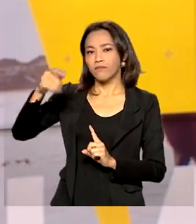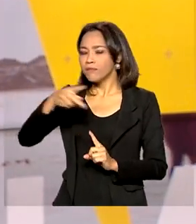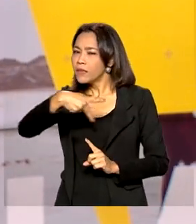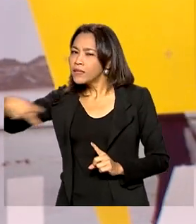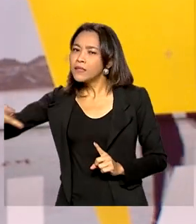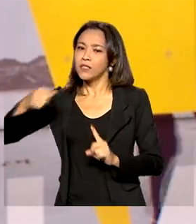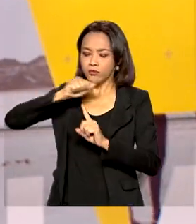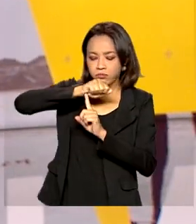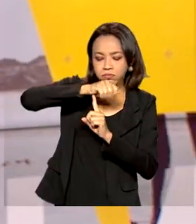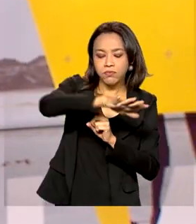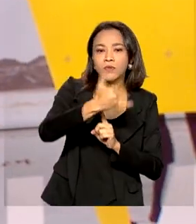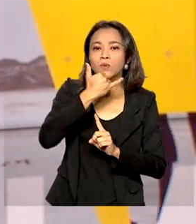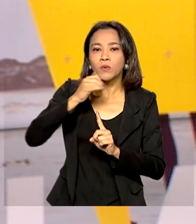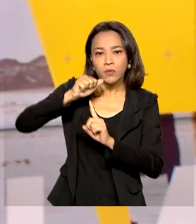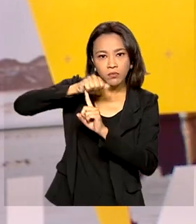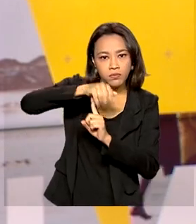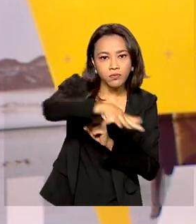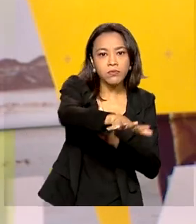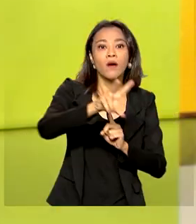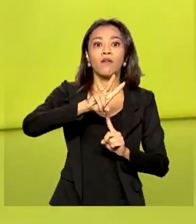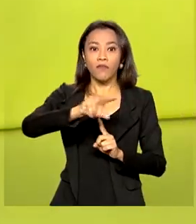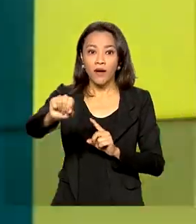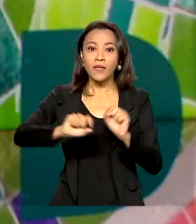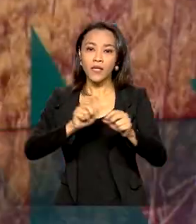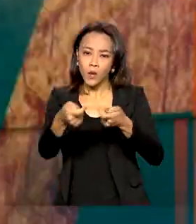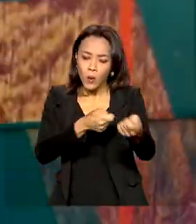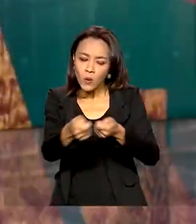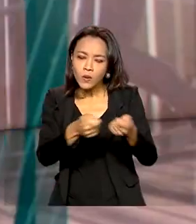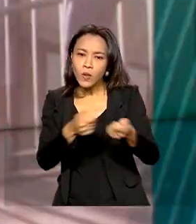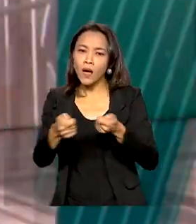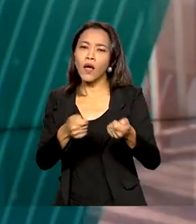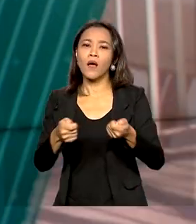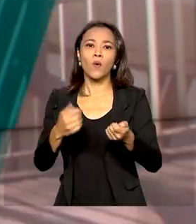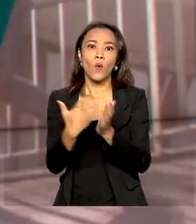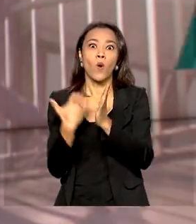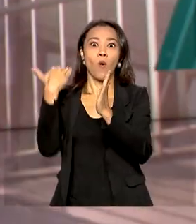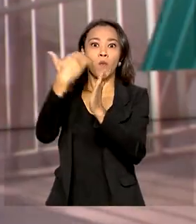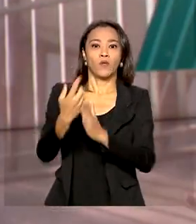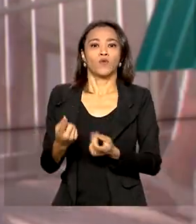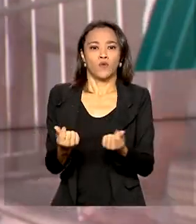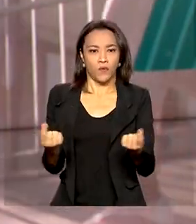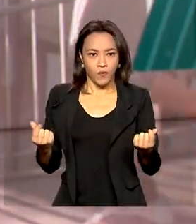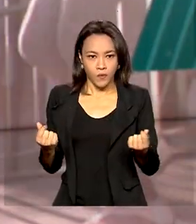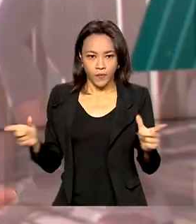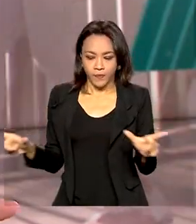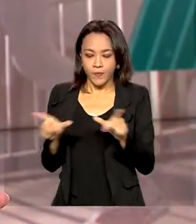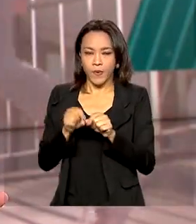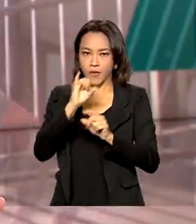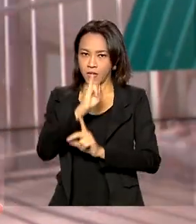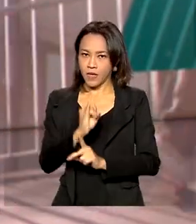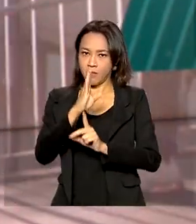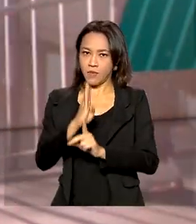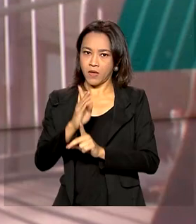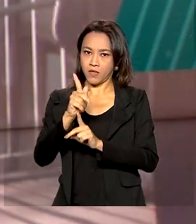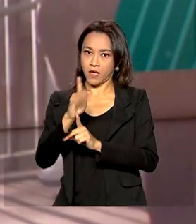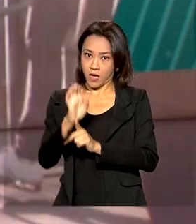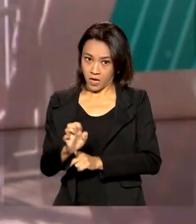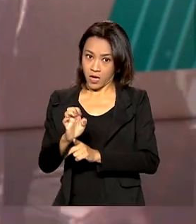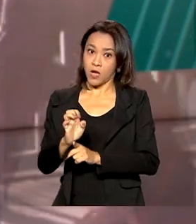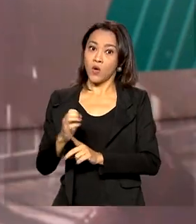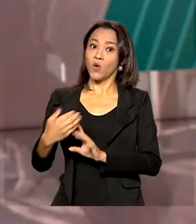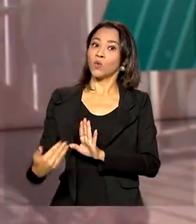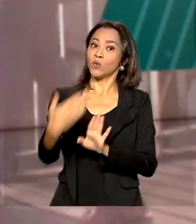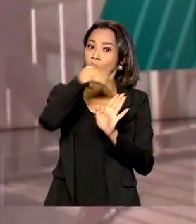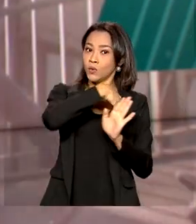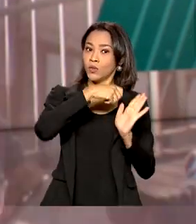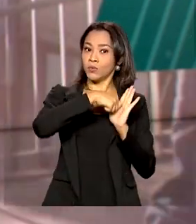instrumentos necessários para controlar o reajuste de preços. Segundo o IBGE, nos últimos 12 meses, encerrados em julho,